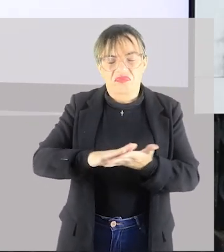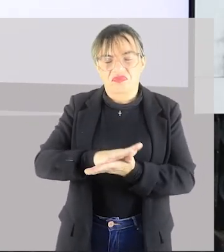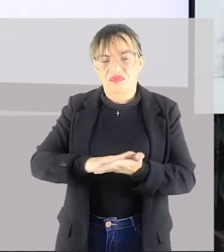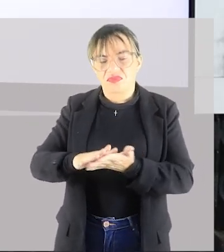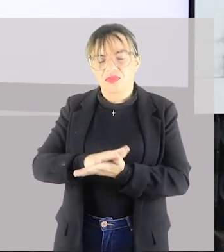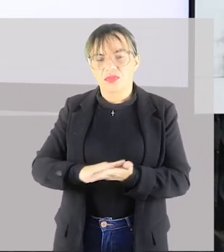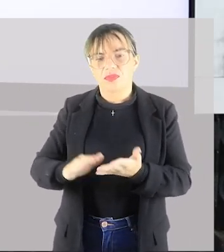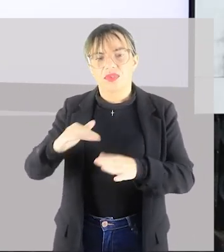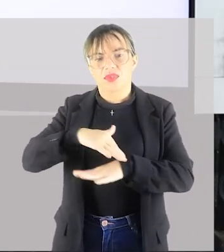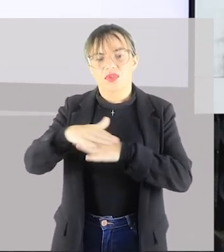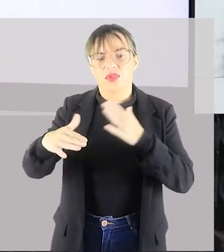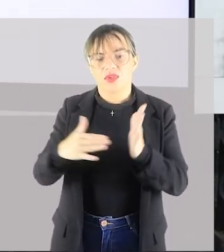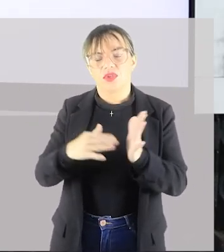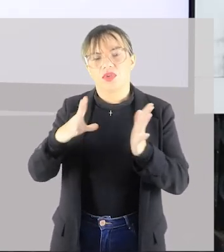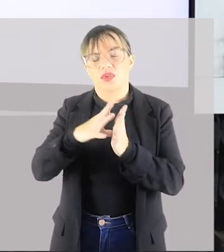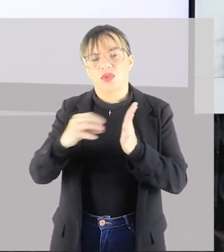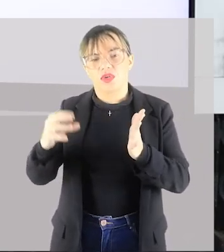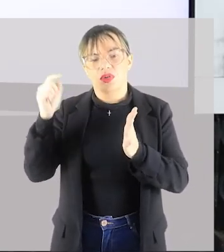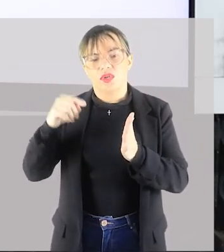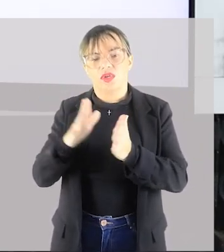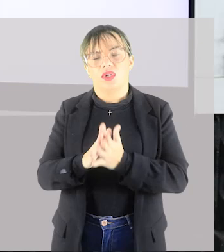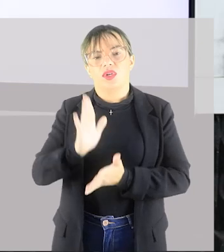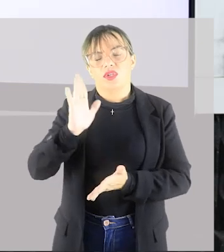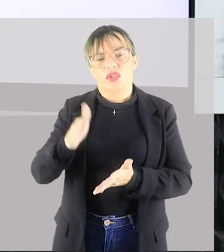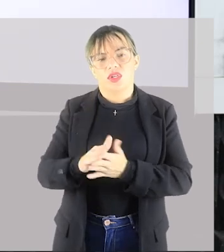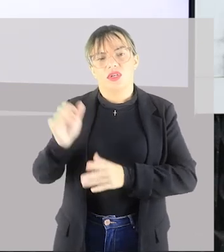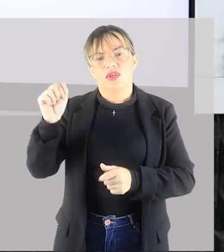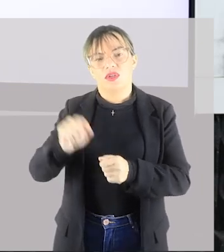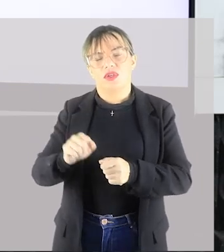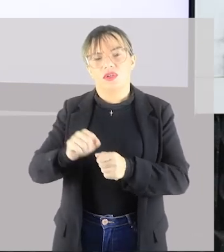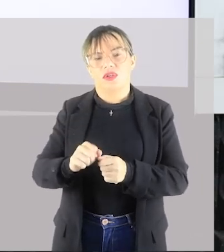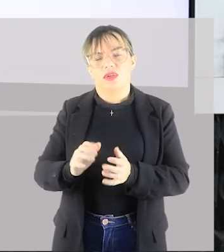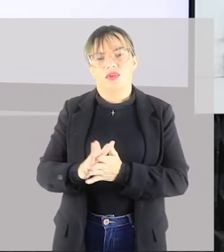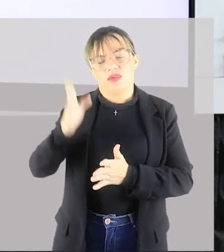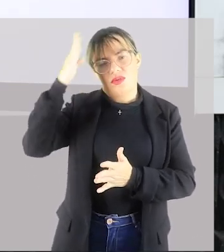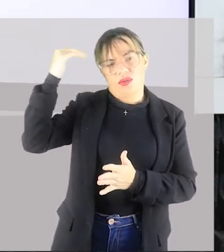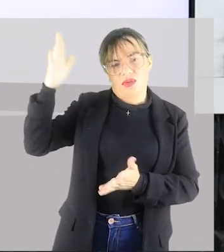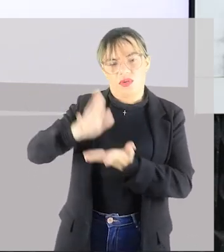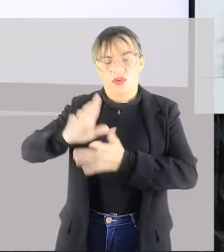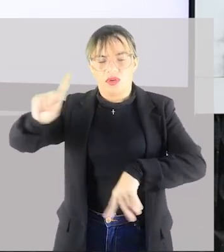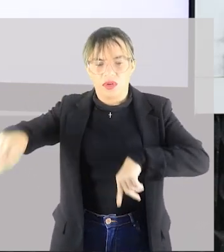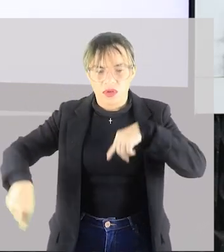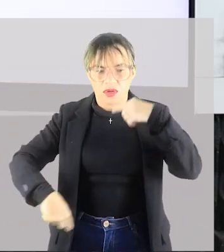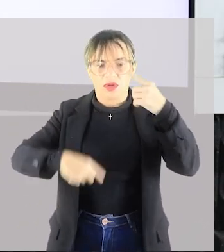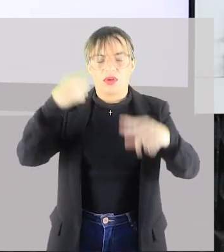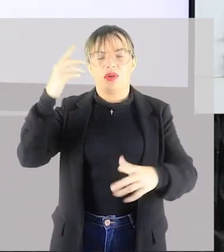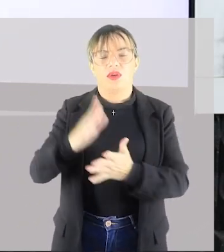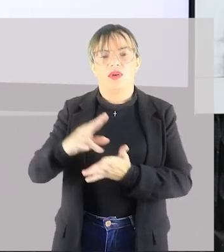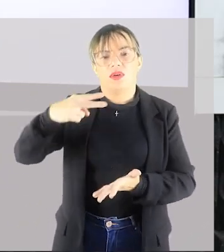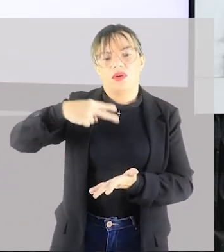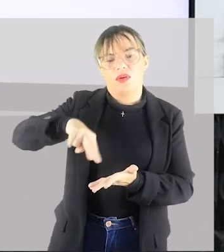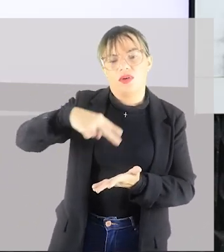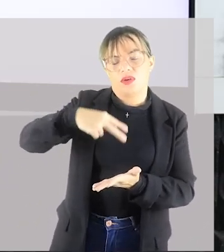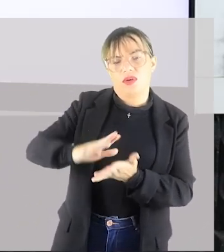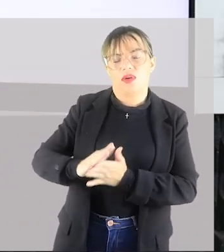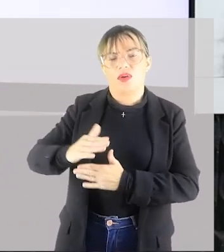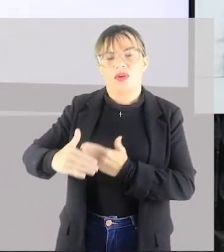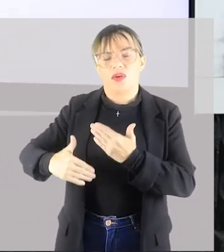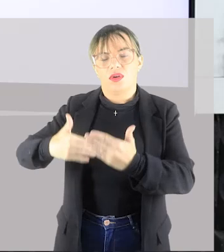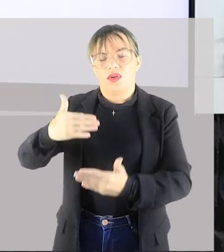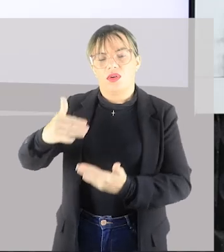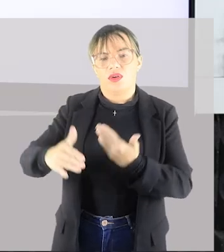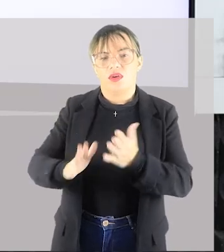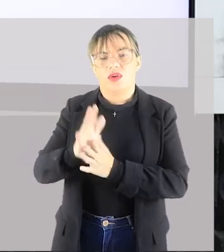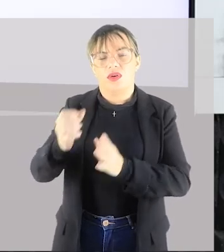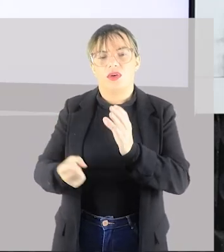Eles vão pegando modelos que já fizeram sucesso, danças que estão em alta e aquilo vai gerando uma outra